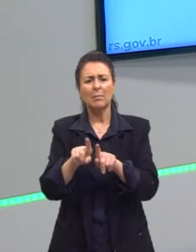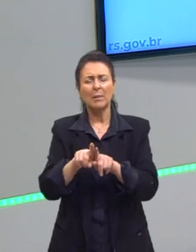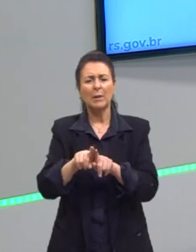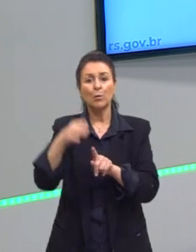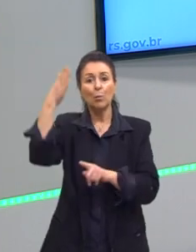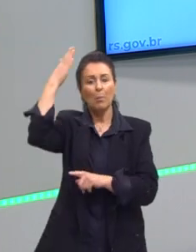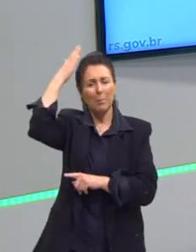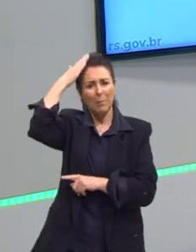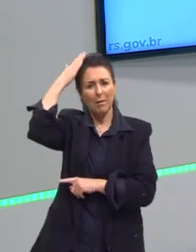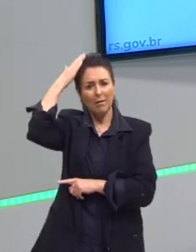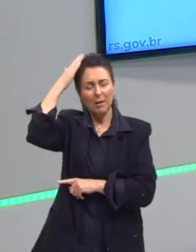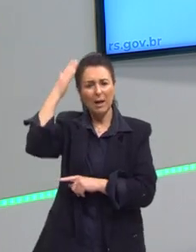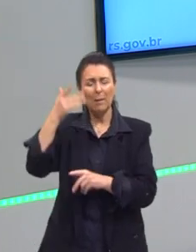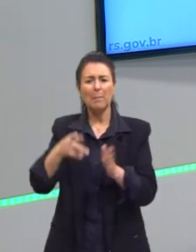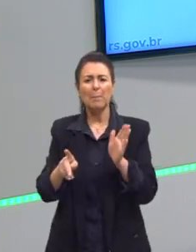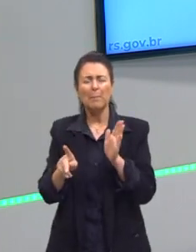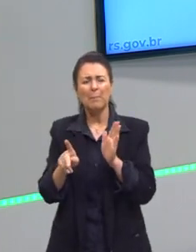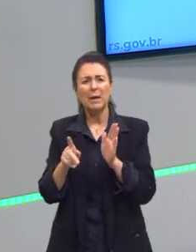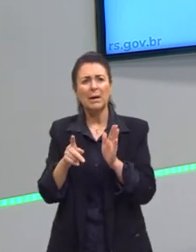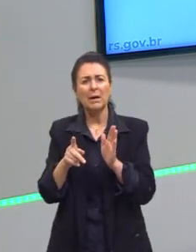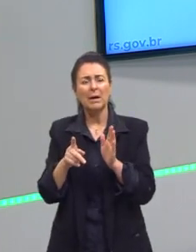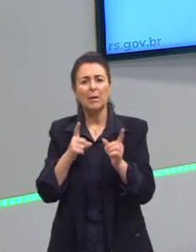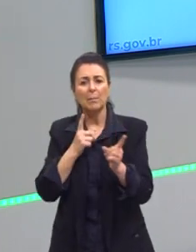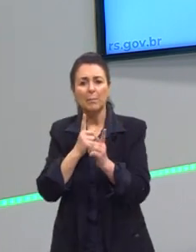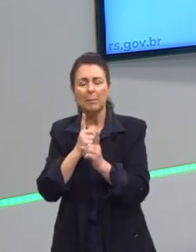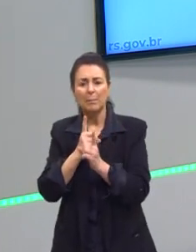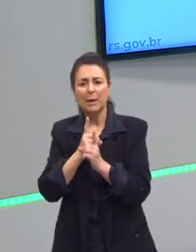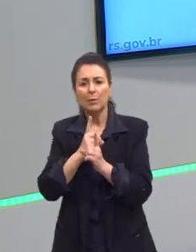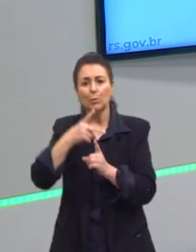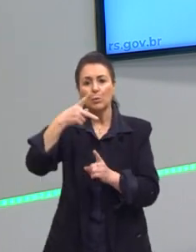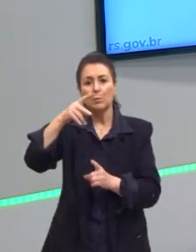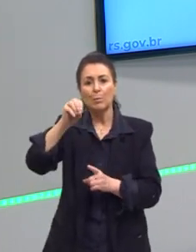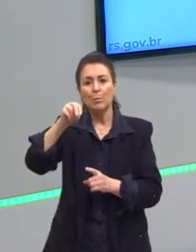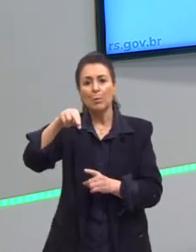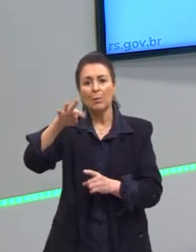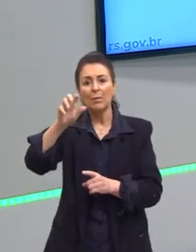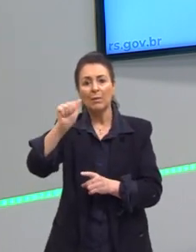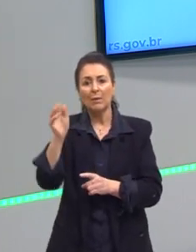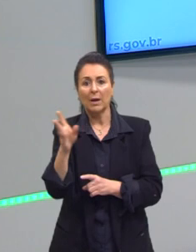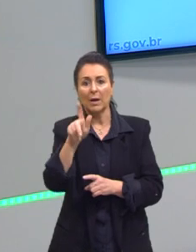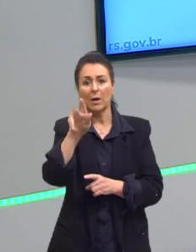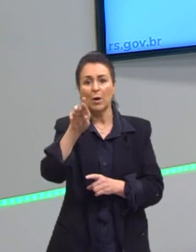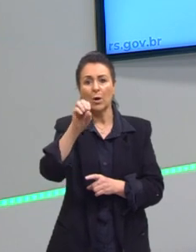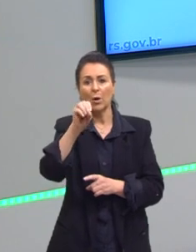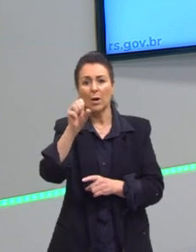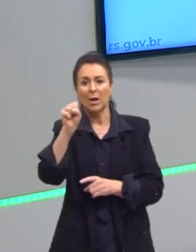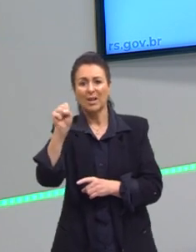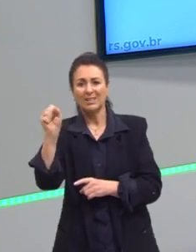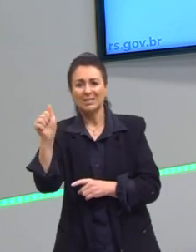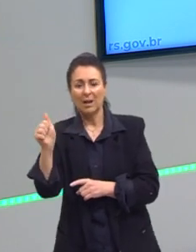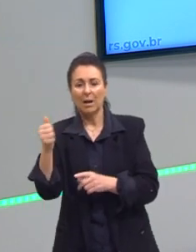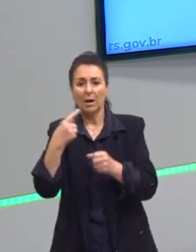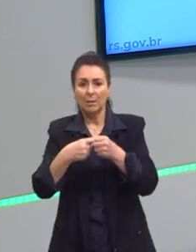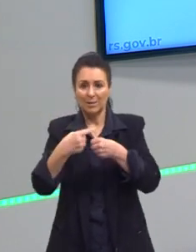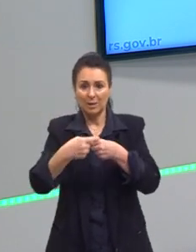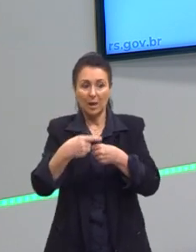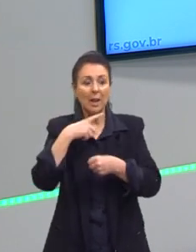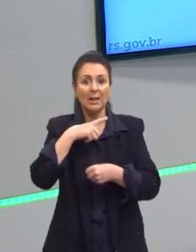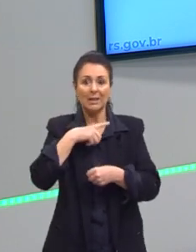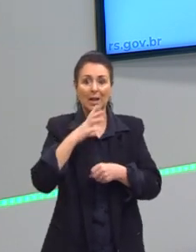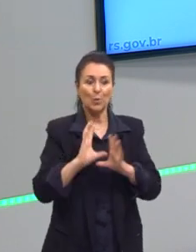Grossa, há uma colônia Cecília. Foi instaurada, foi instituída aqui no Brasil, uma colônia